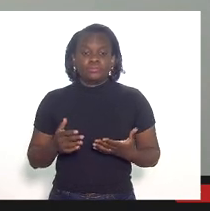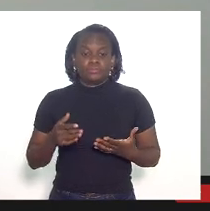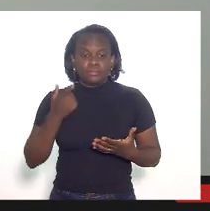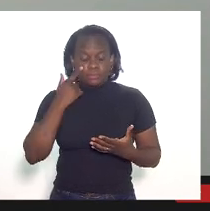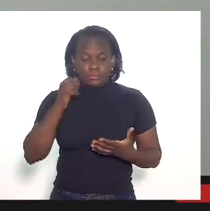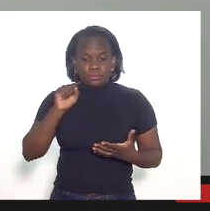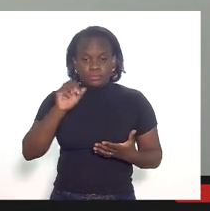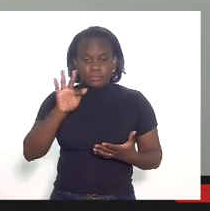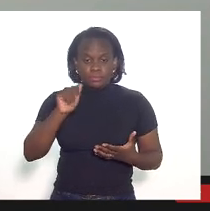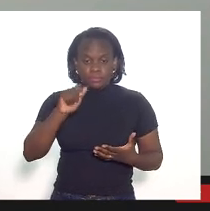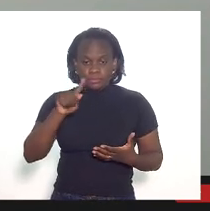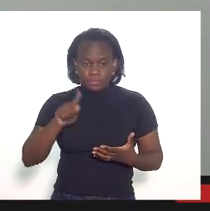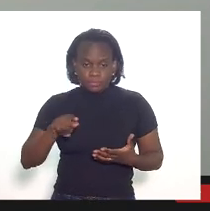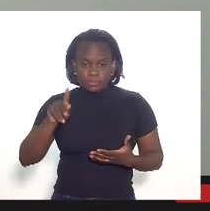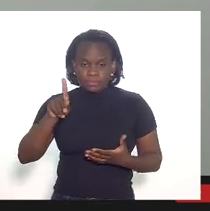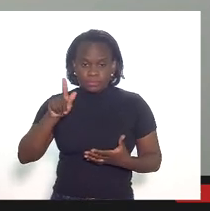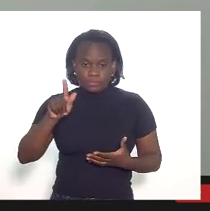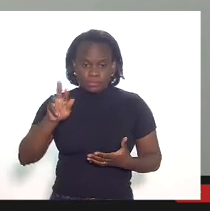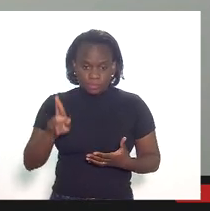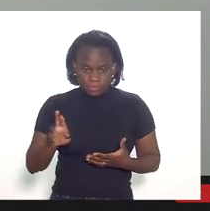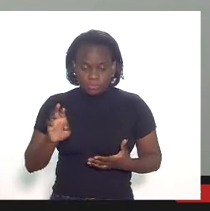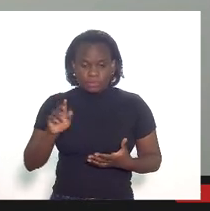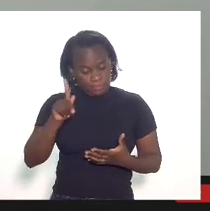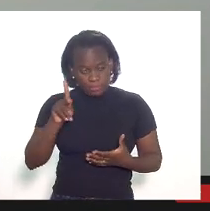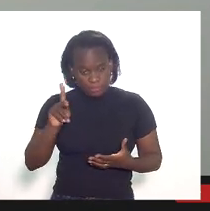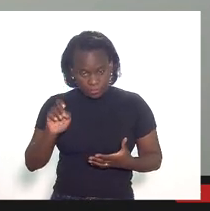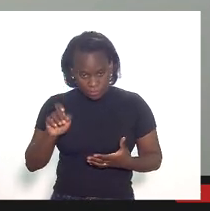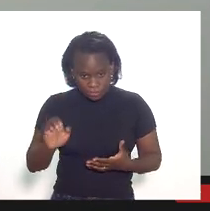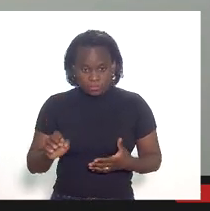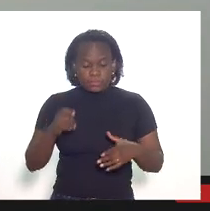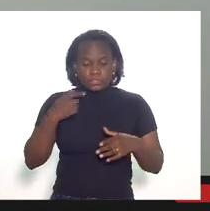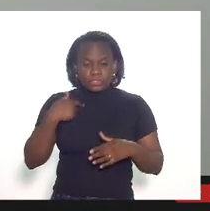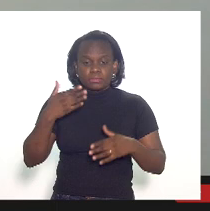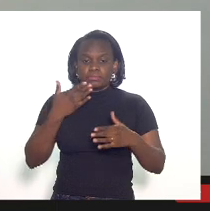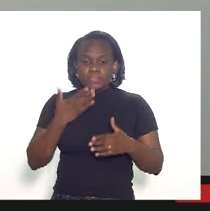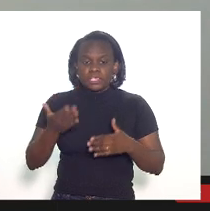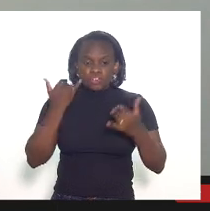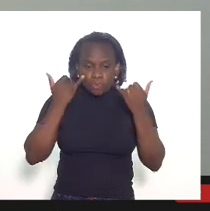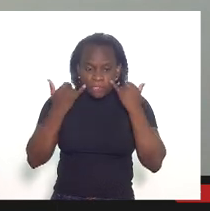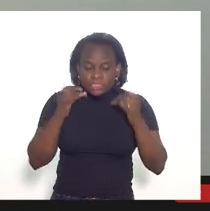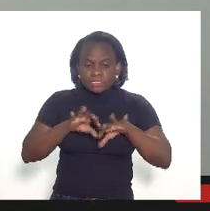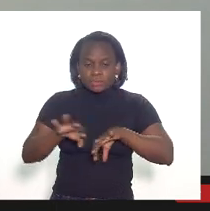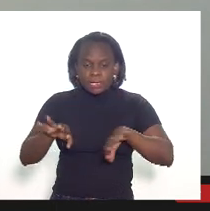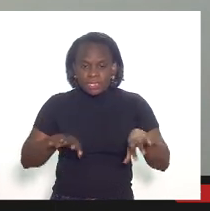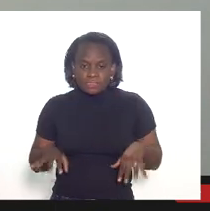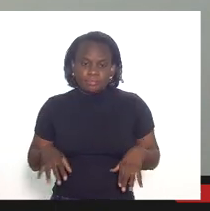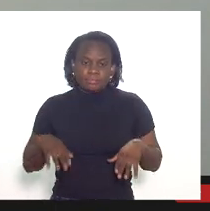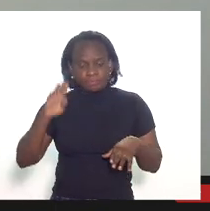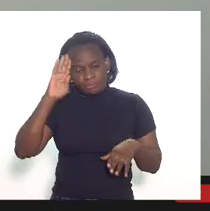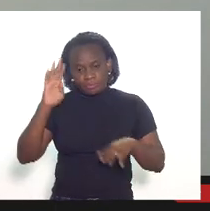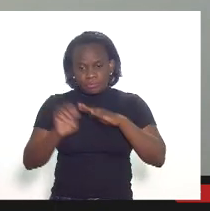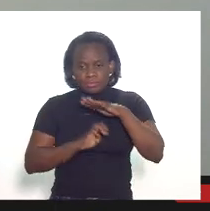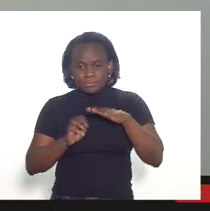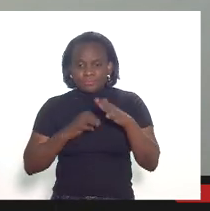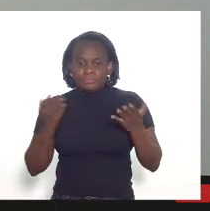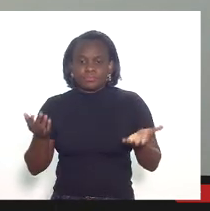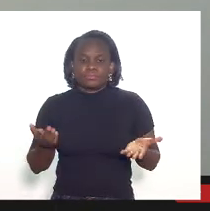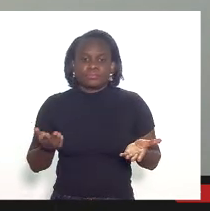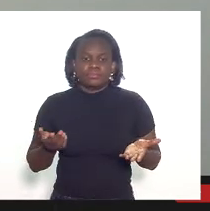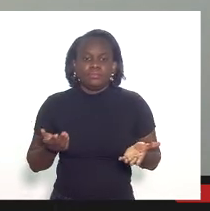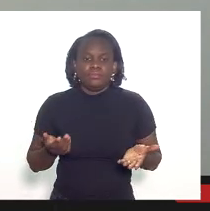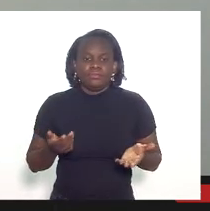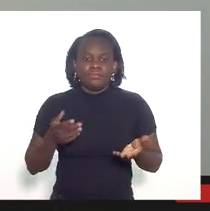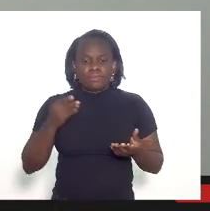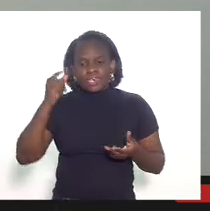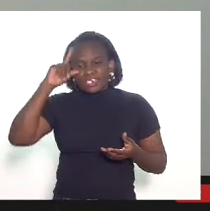faz PGE todas as vezes nós ficamos pedindo informações segregadas as empresas principalmente a concessionária fez